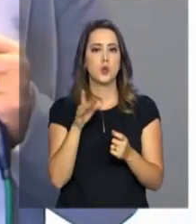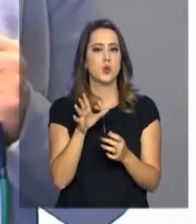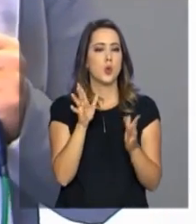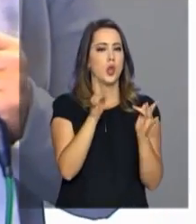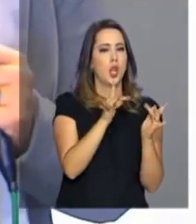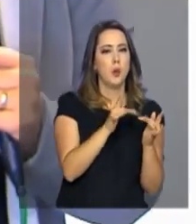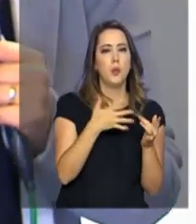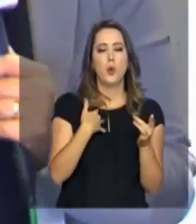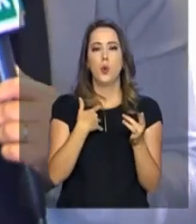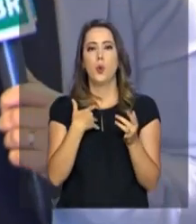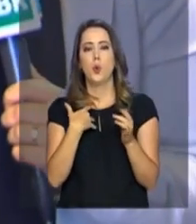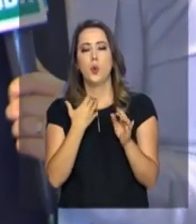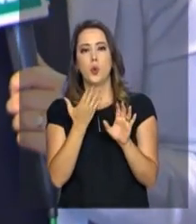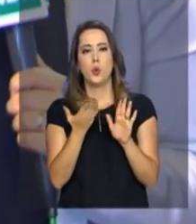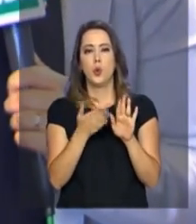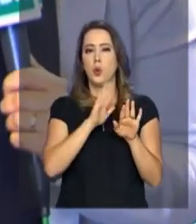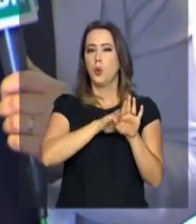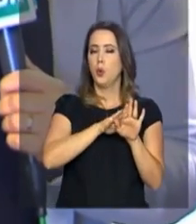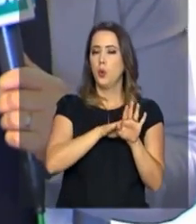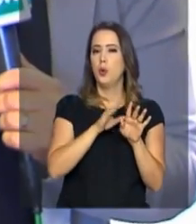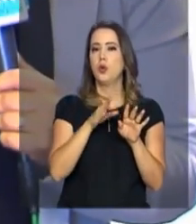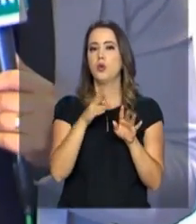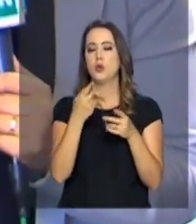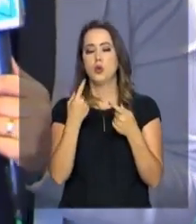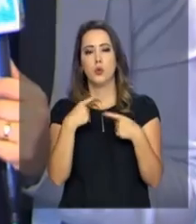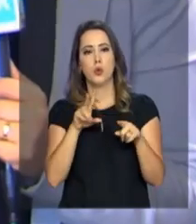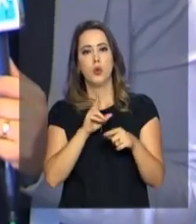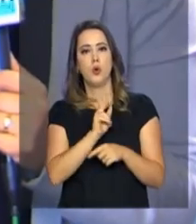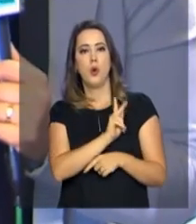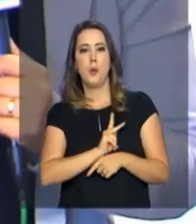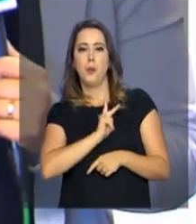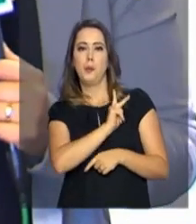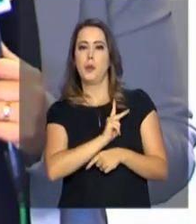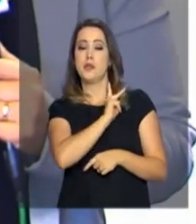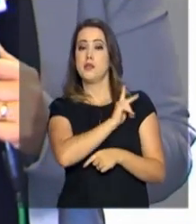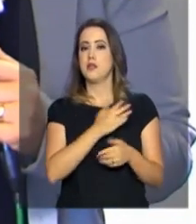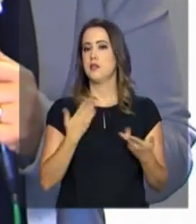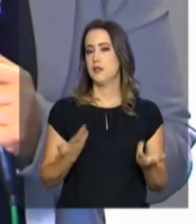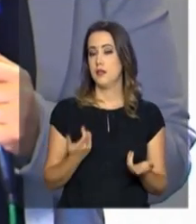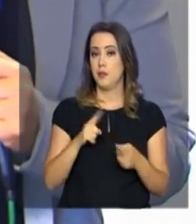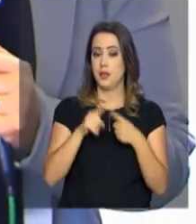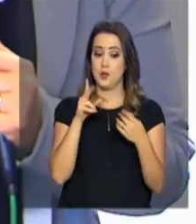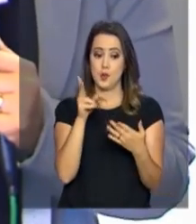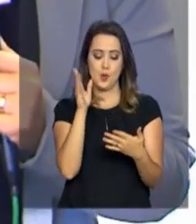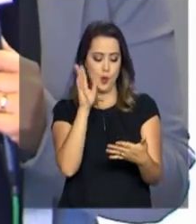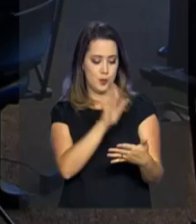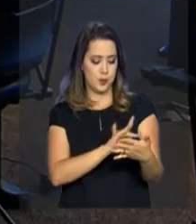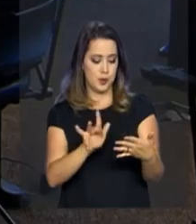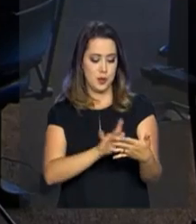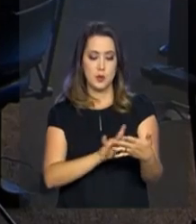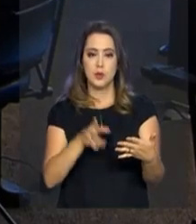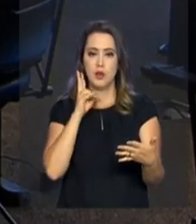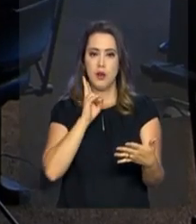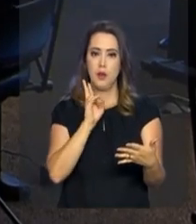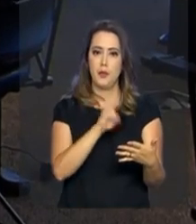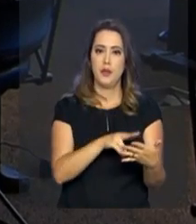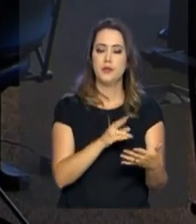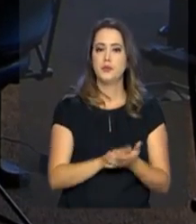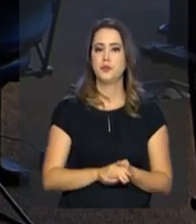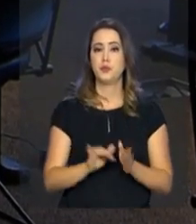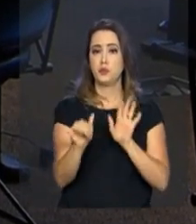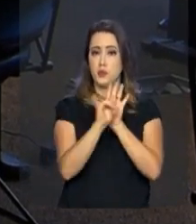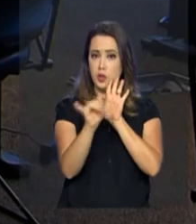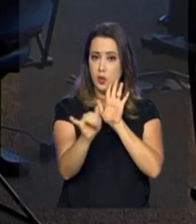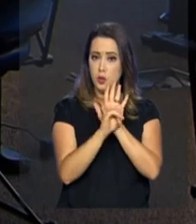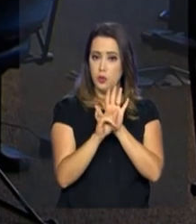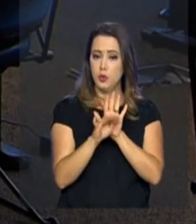contos e poesias. E mais da metade declarou que usa o celular para ter acesso a esses conteúdos. O edital Bibliotecas